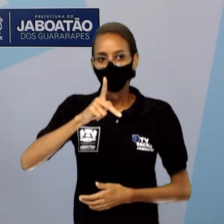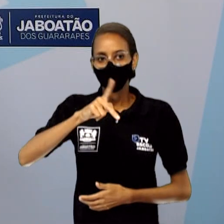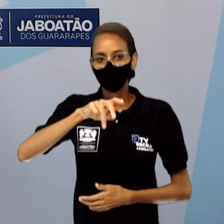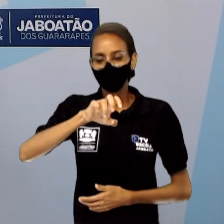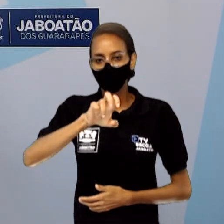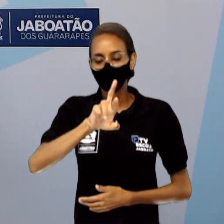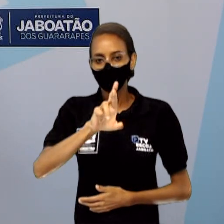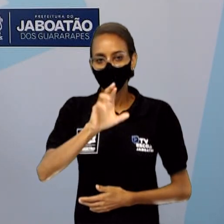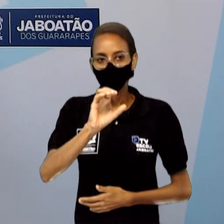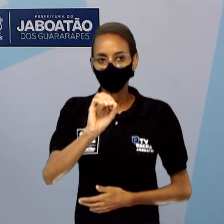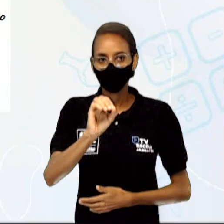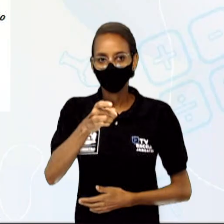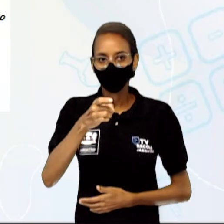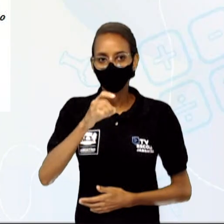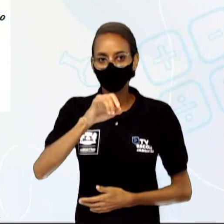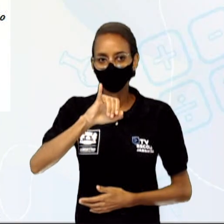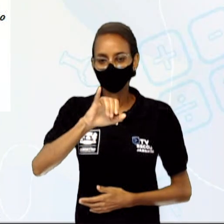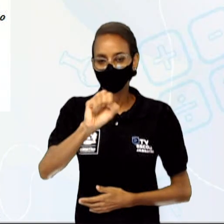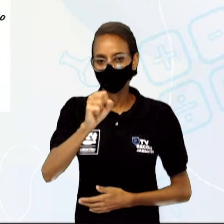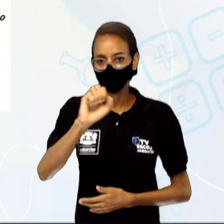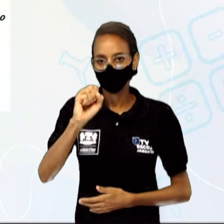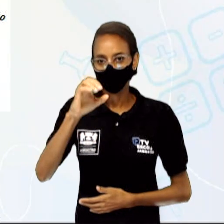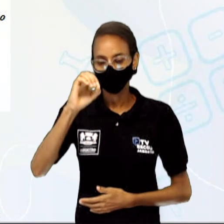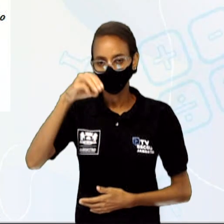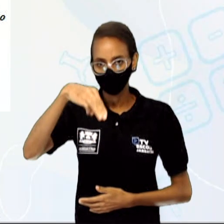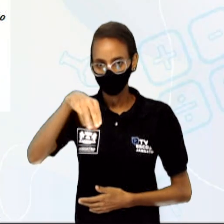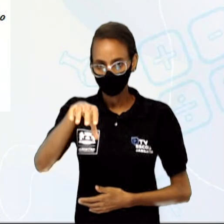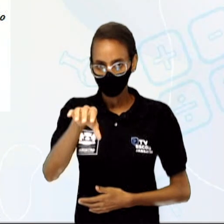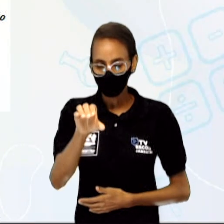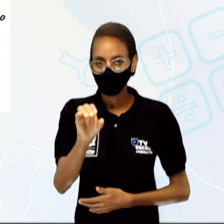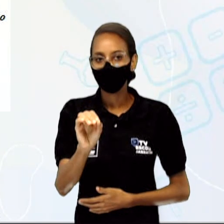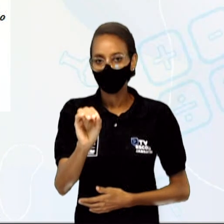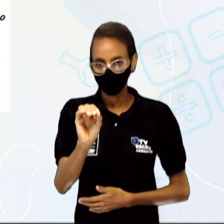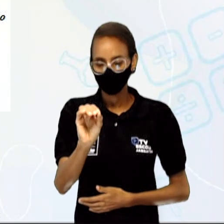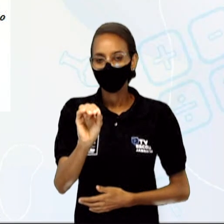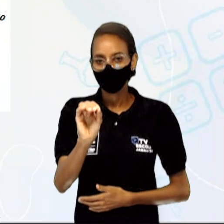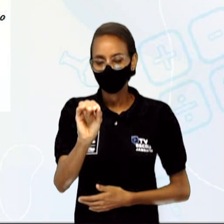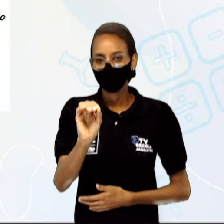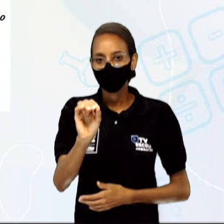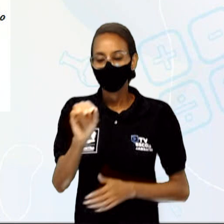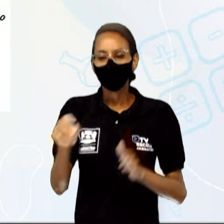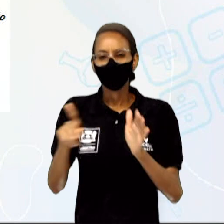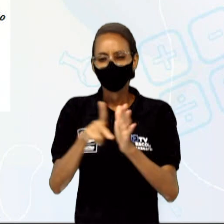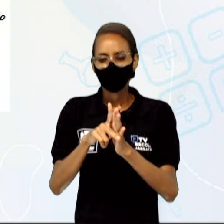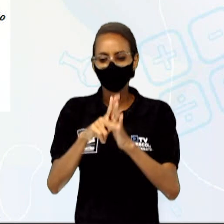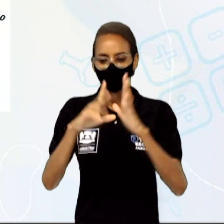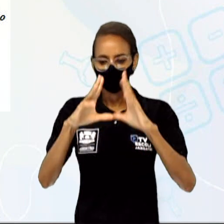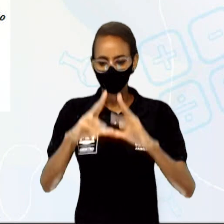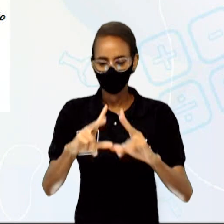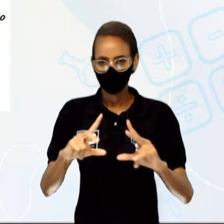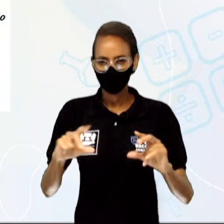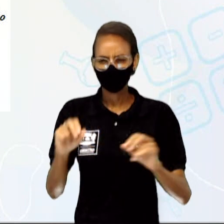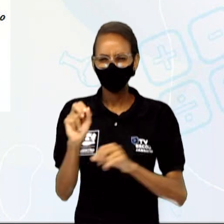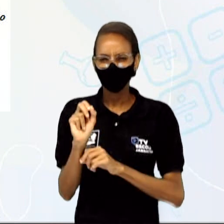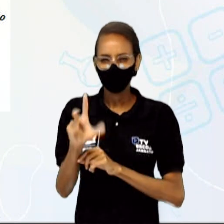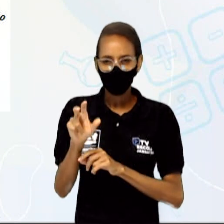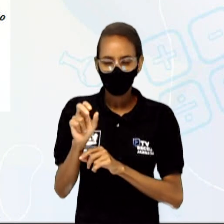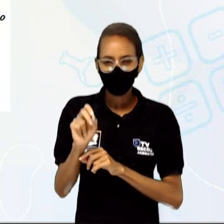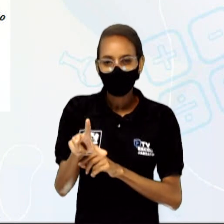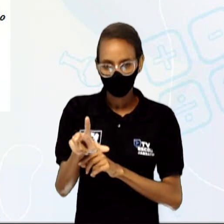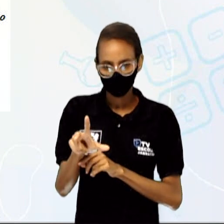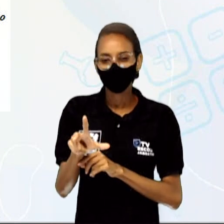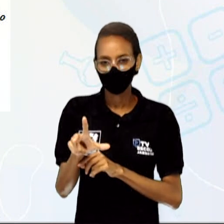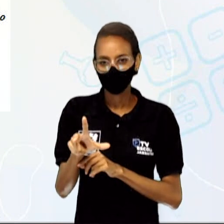aí na representação da célula e ela está relacionada à degradação de substâncias tóxicas, principalmente aquelas